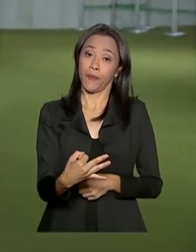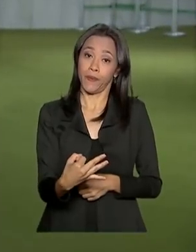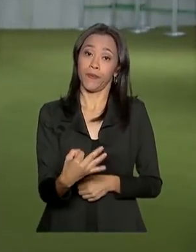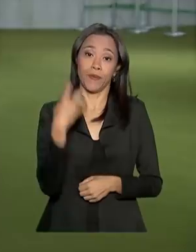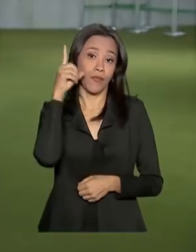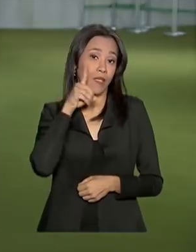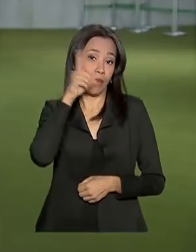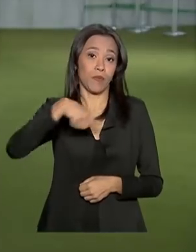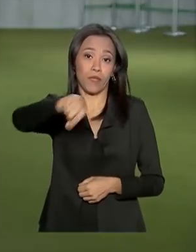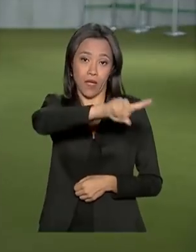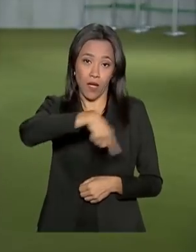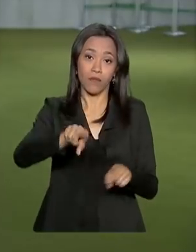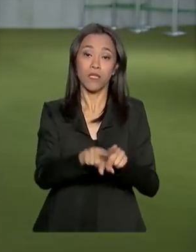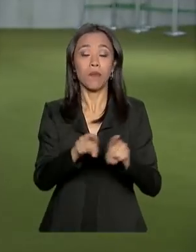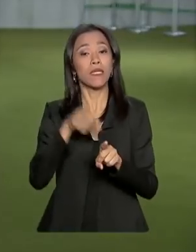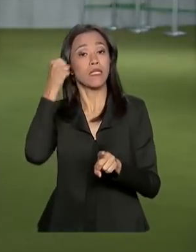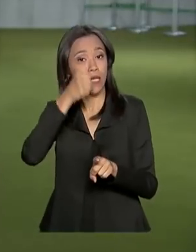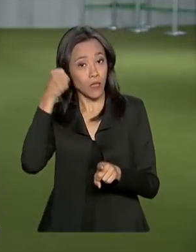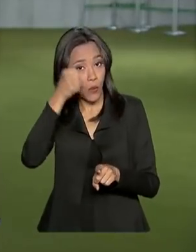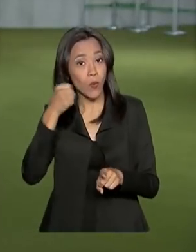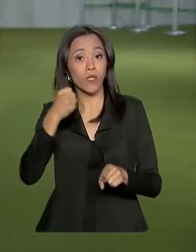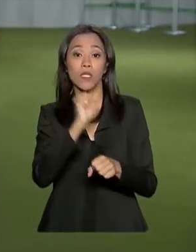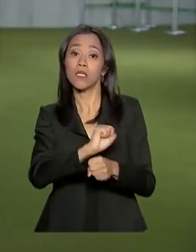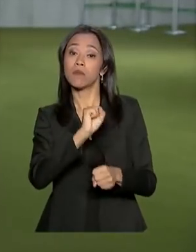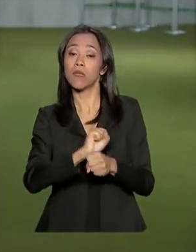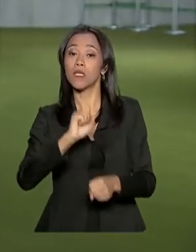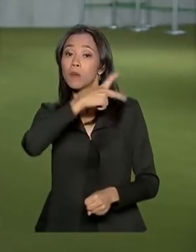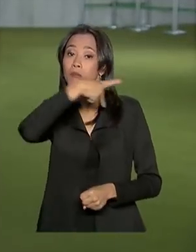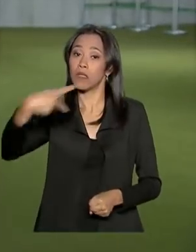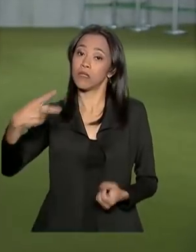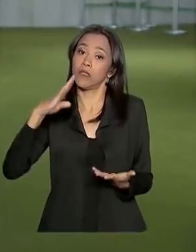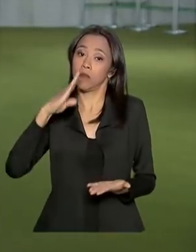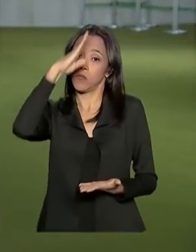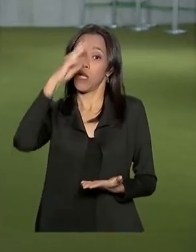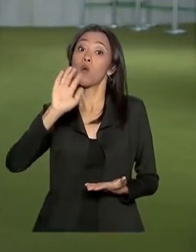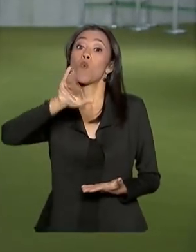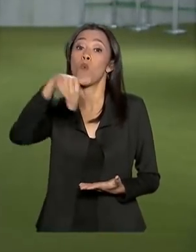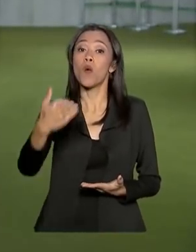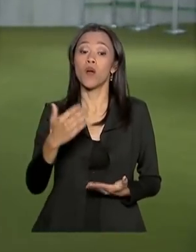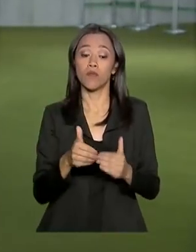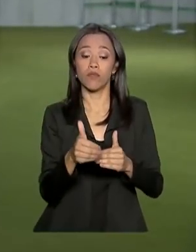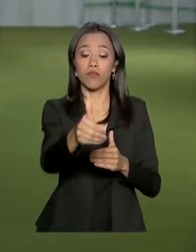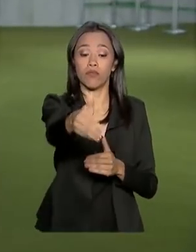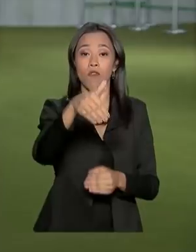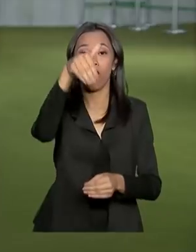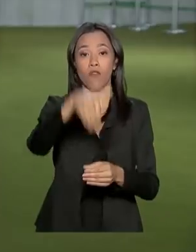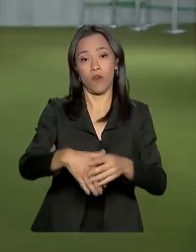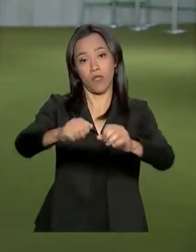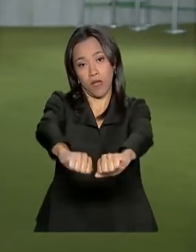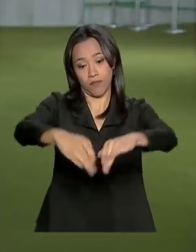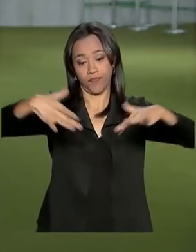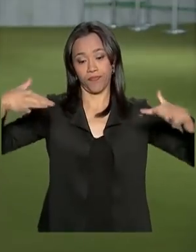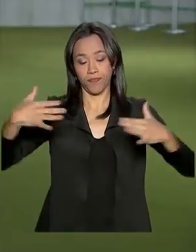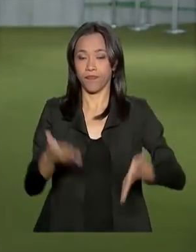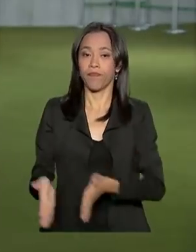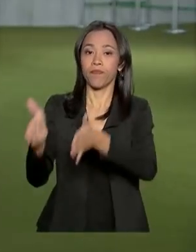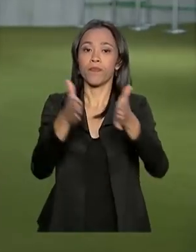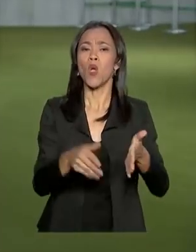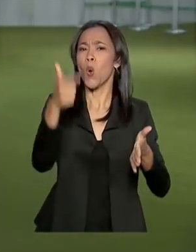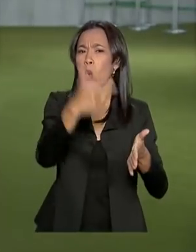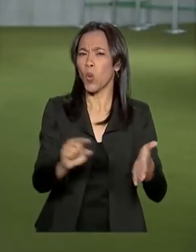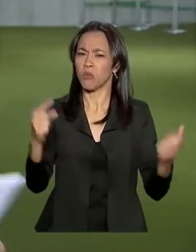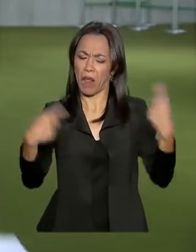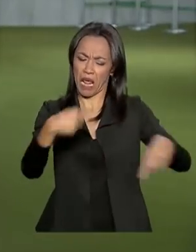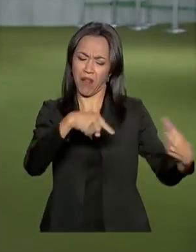deputados e senadores quando isso for ser votado lá no plenário. E também, em outros pontos polêmicos, a comissão